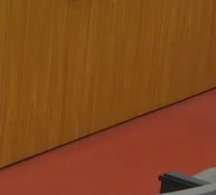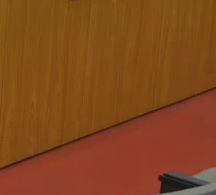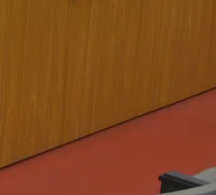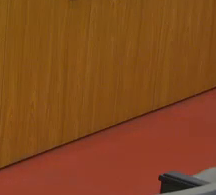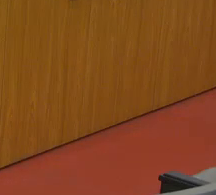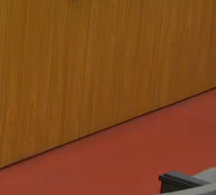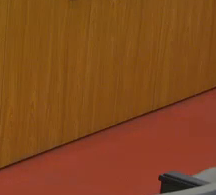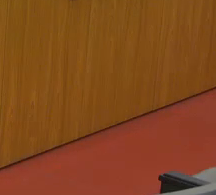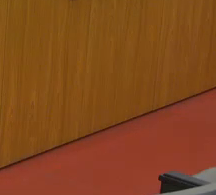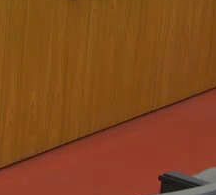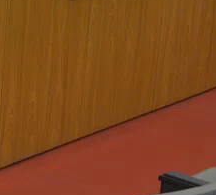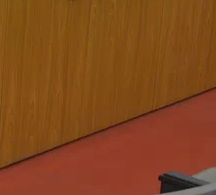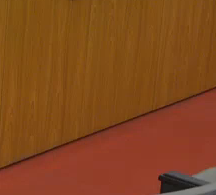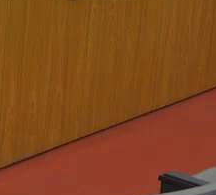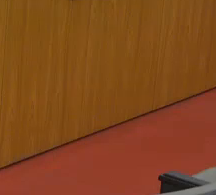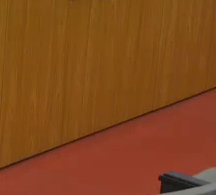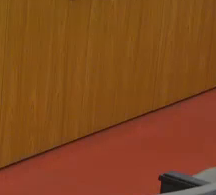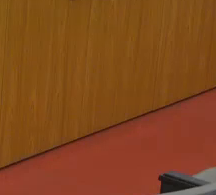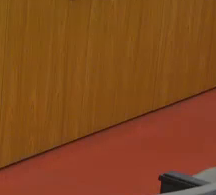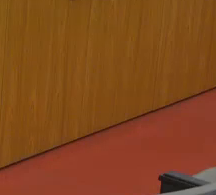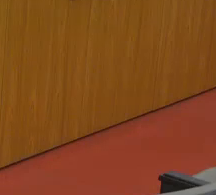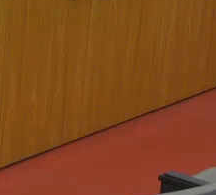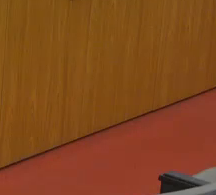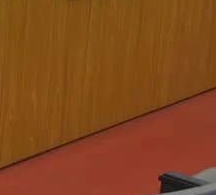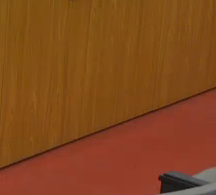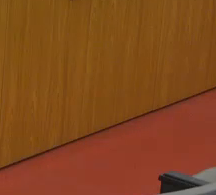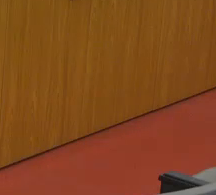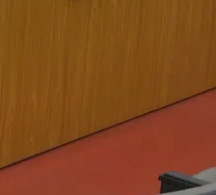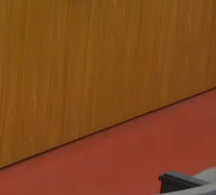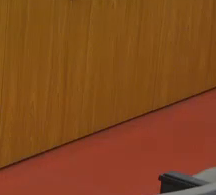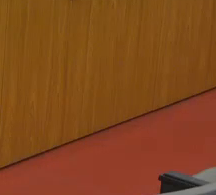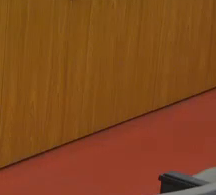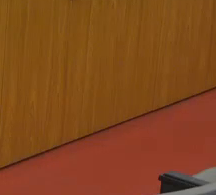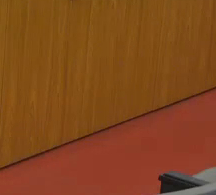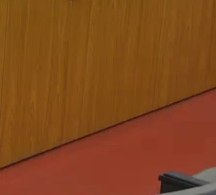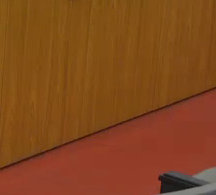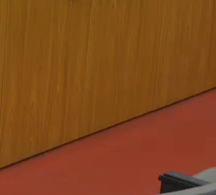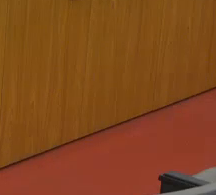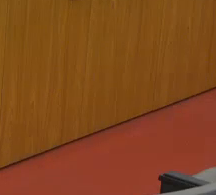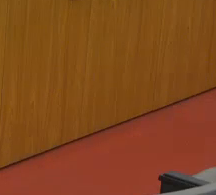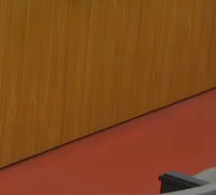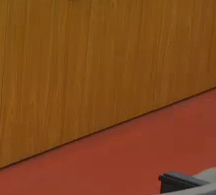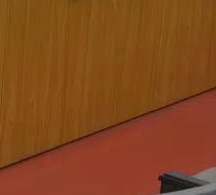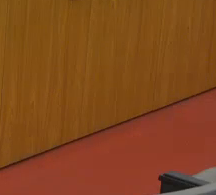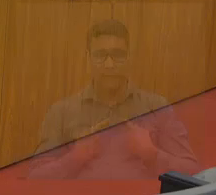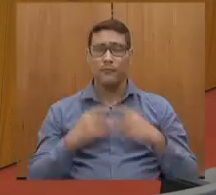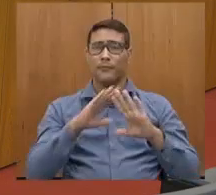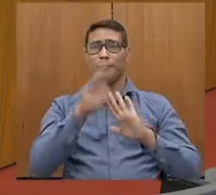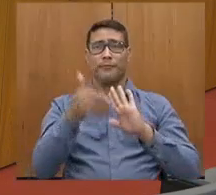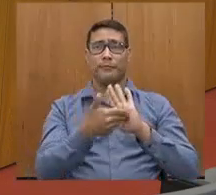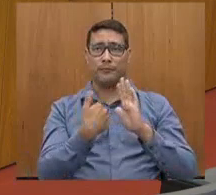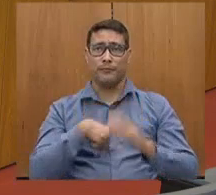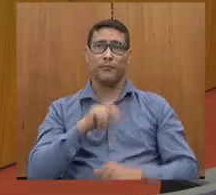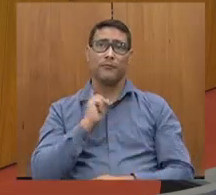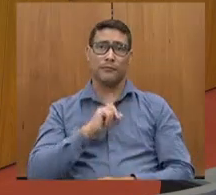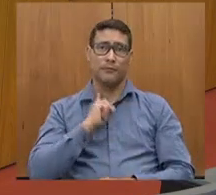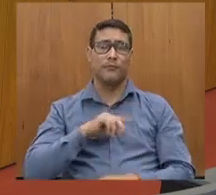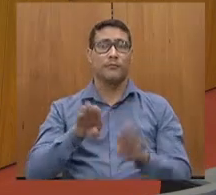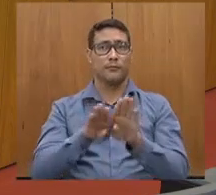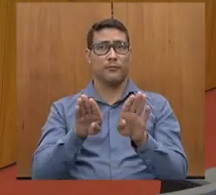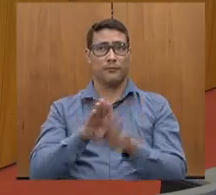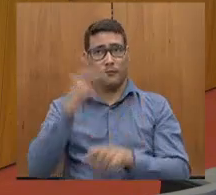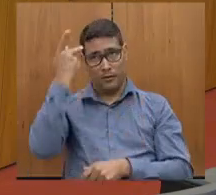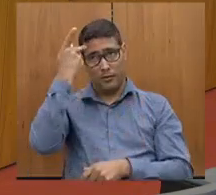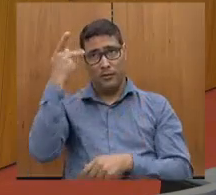reconhecidíssimo, não só no sul de Minas, mas em todas as Minas Gerais, e em São Paulo também,